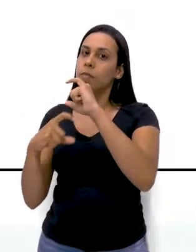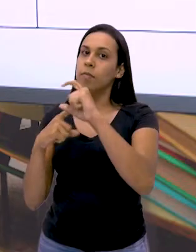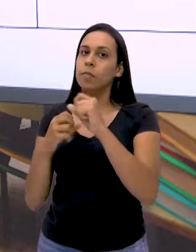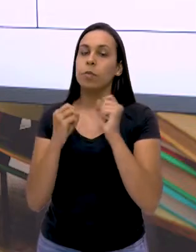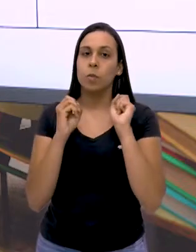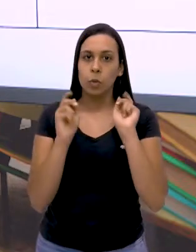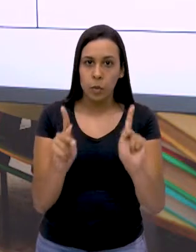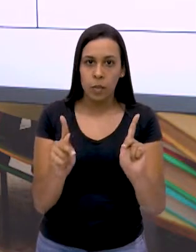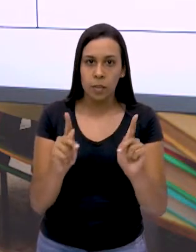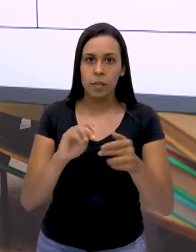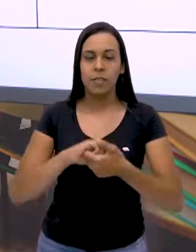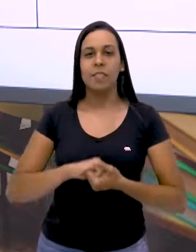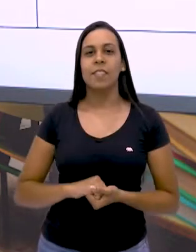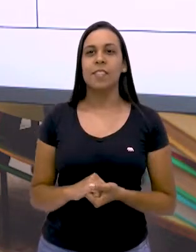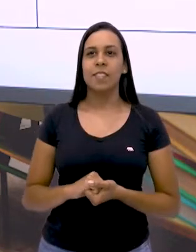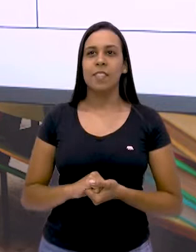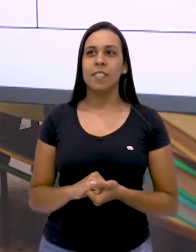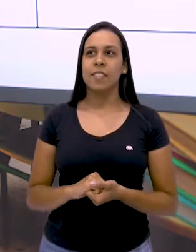ok?